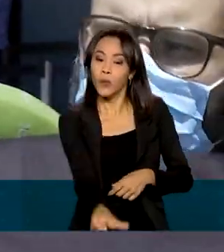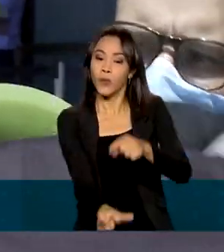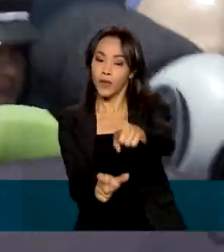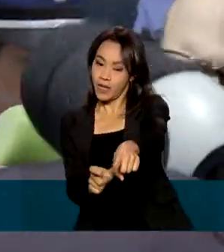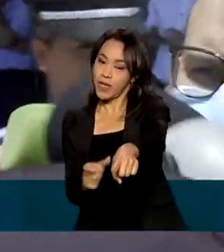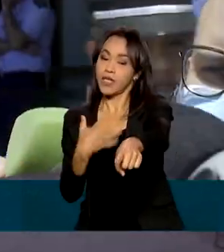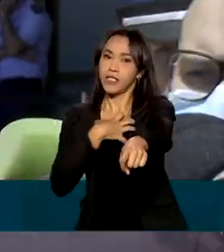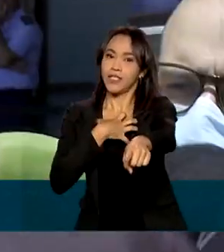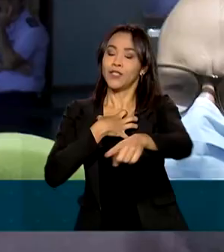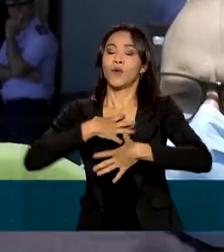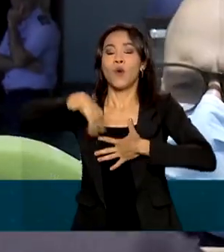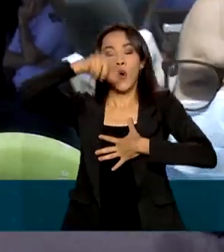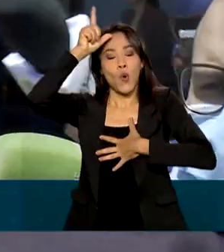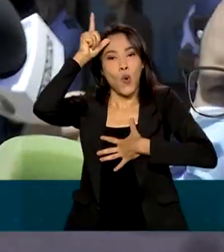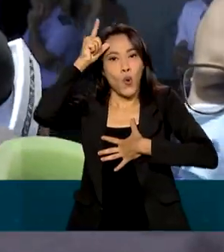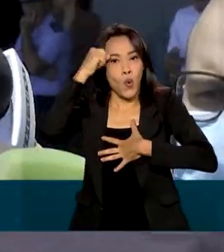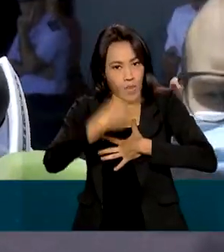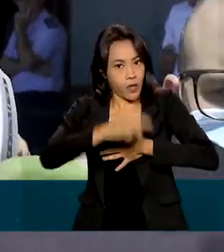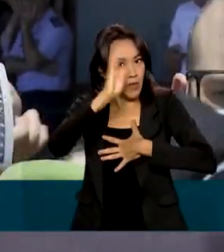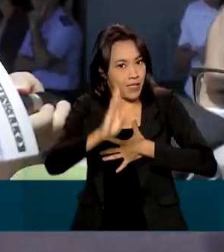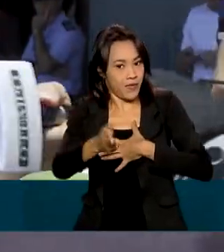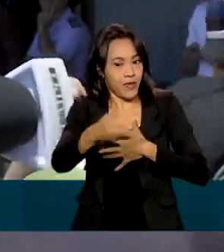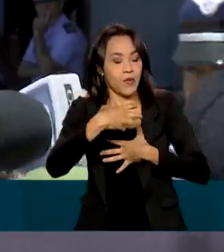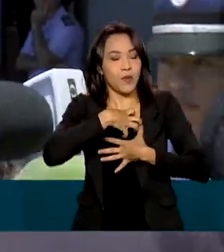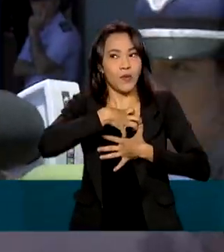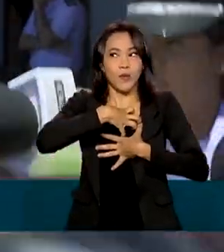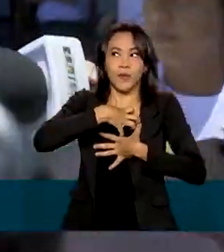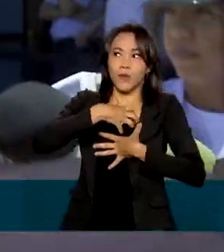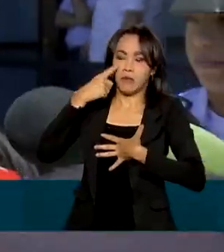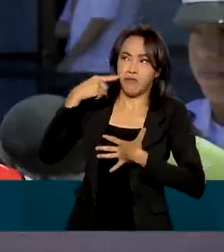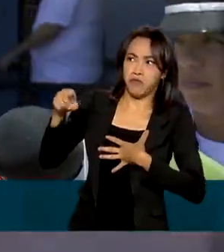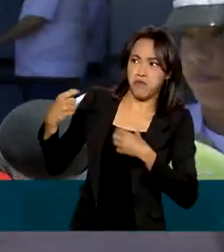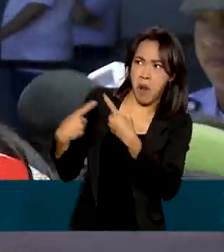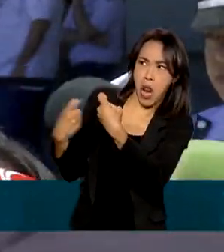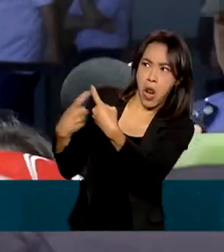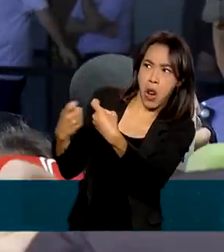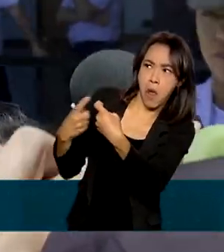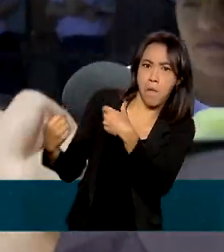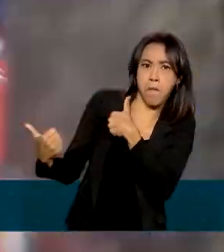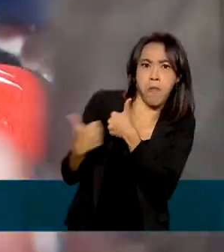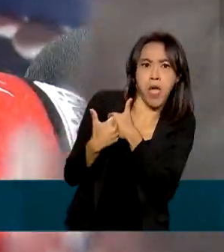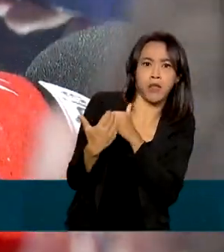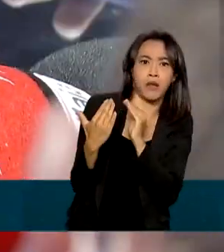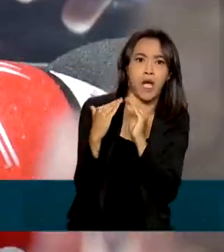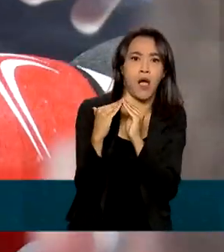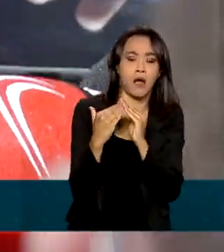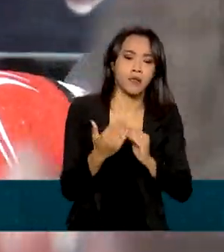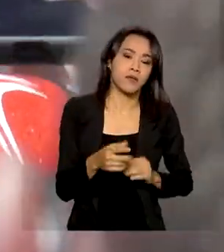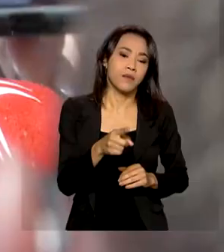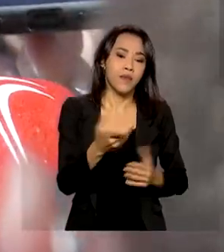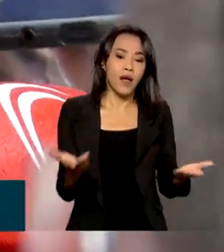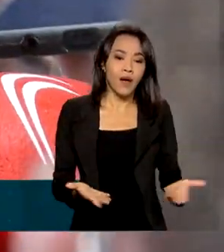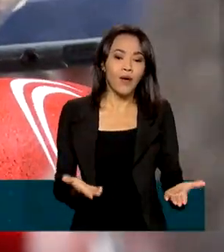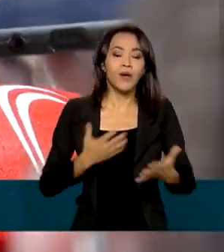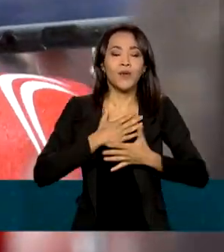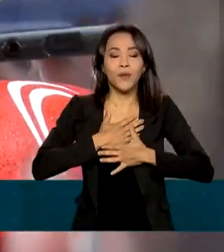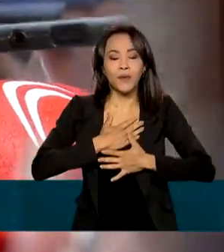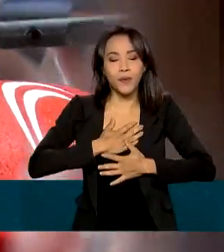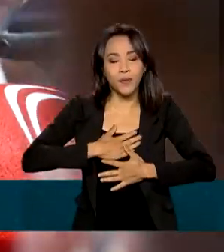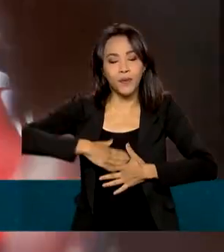Rony, sentiu alívio após ter presenciado ataques russos perto de casa. Eu estou tranquilo, estou